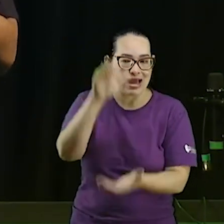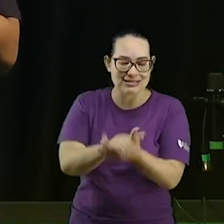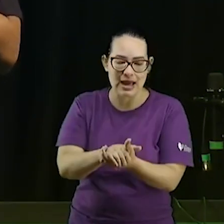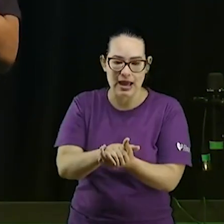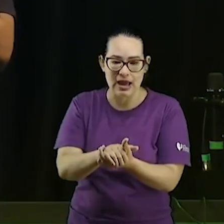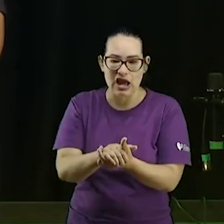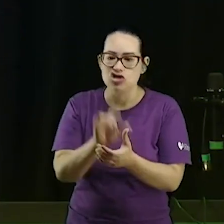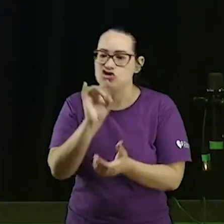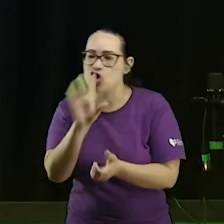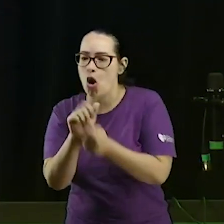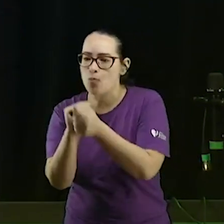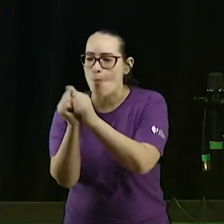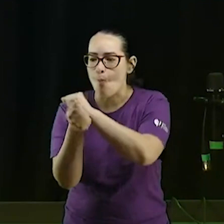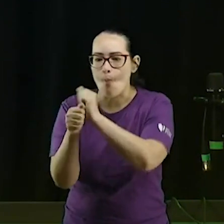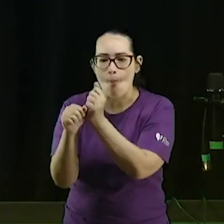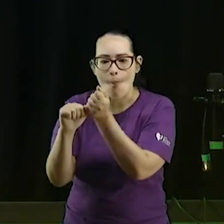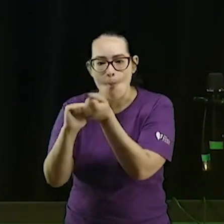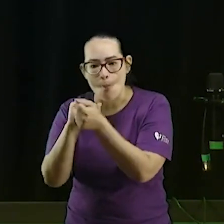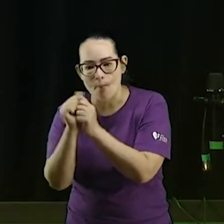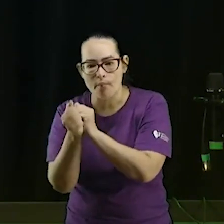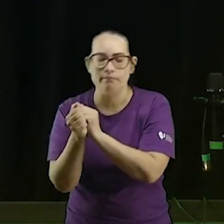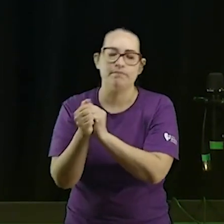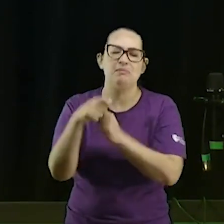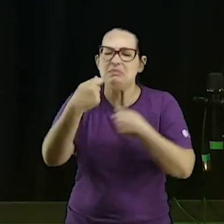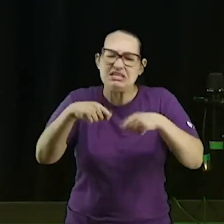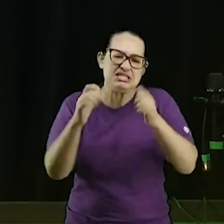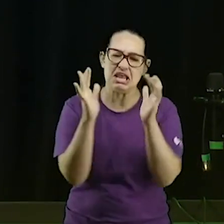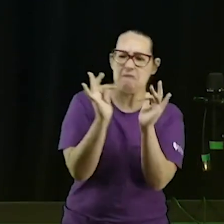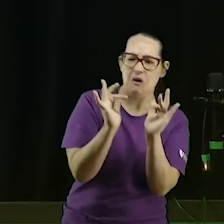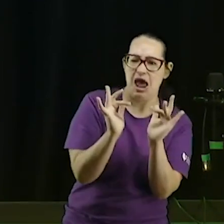não tem que ter um namorado tem que ter uma namorada